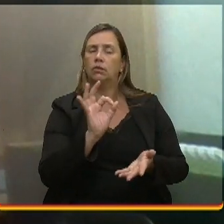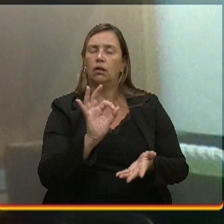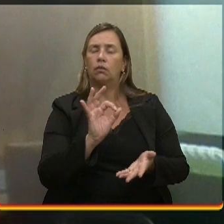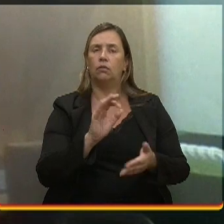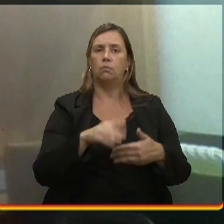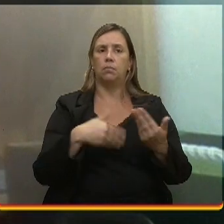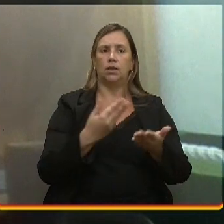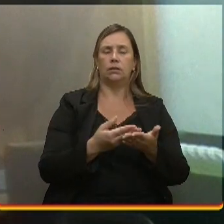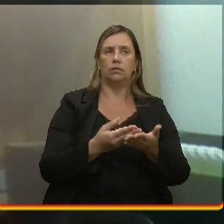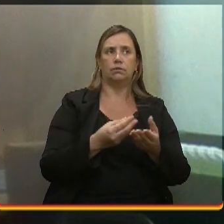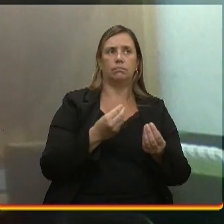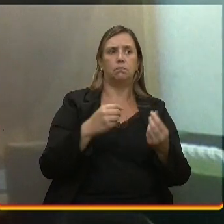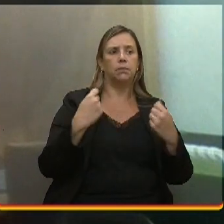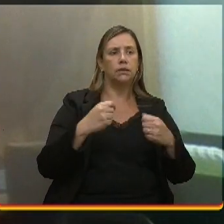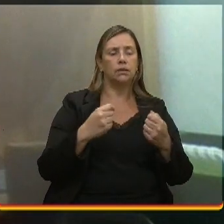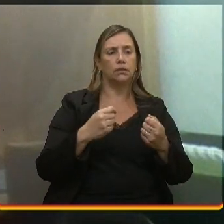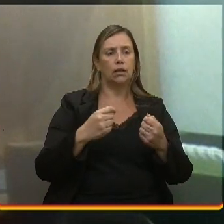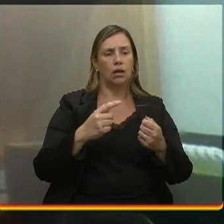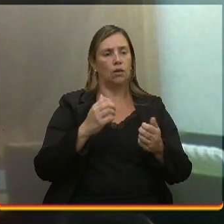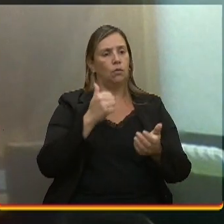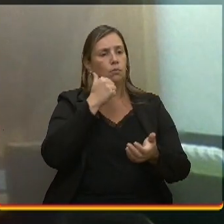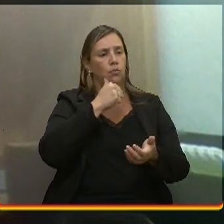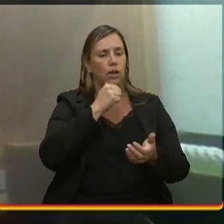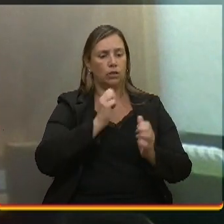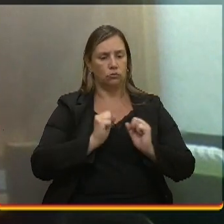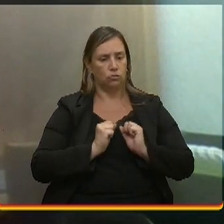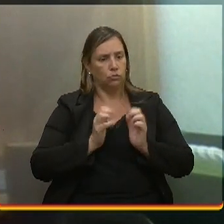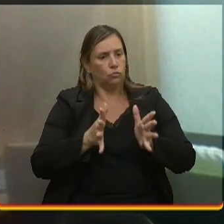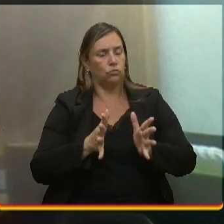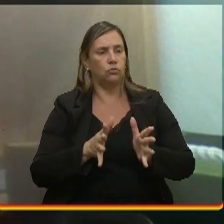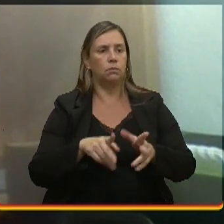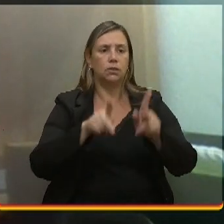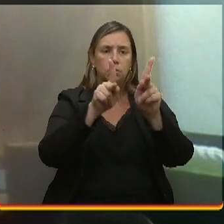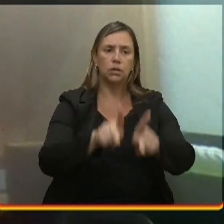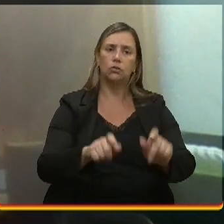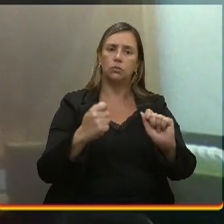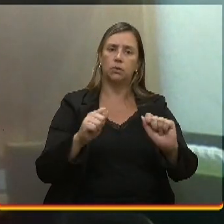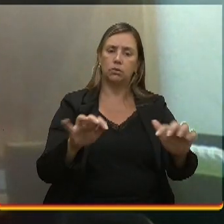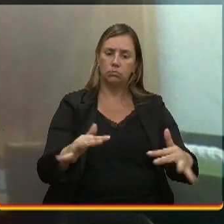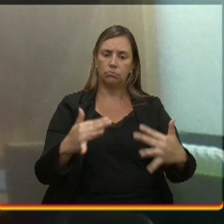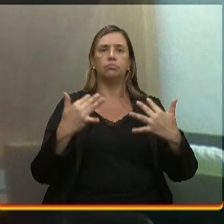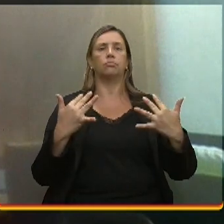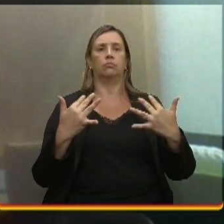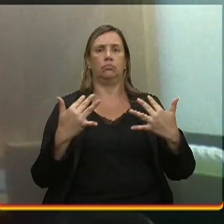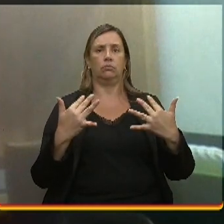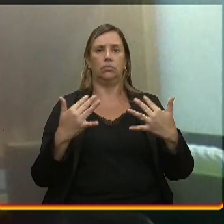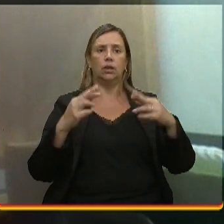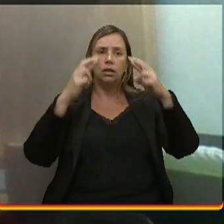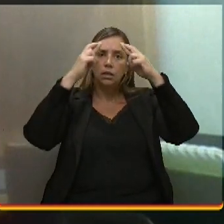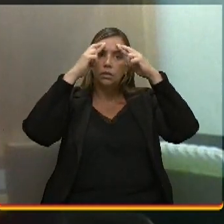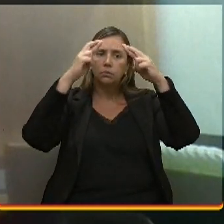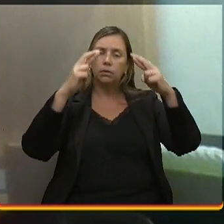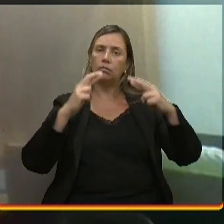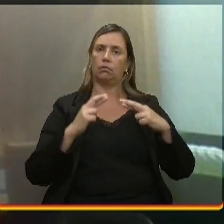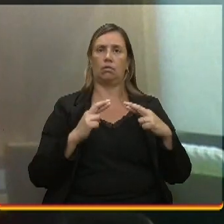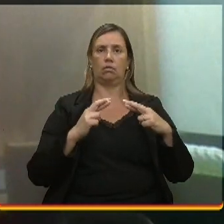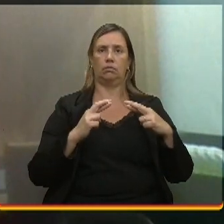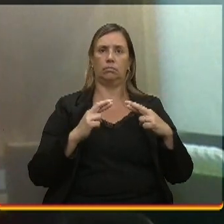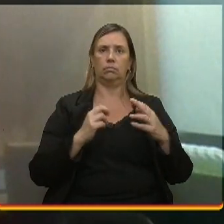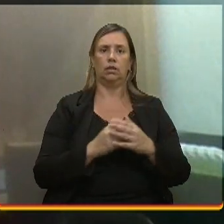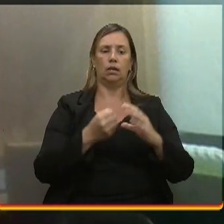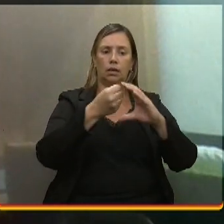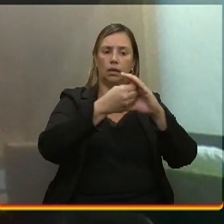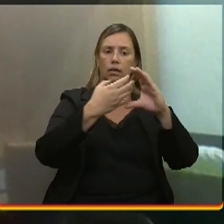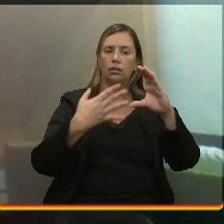não se ouve o que a mulher tem a dizer, aí o não respeito, característica